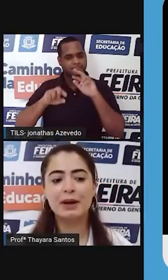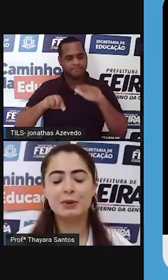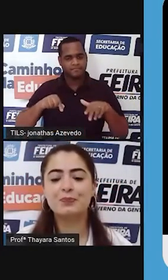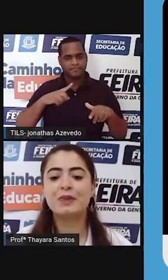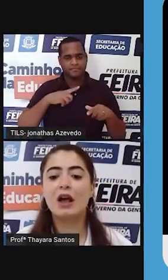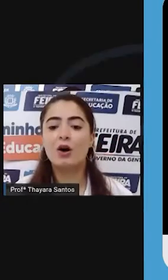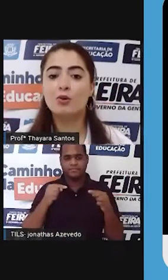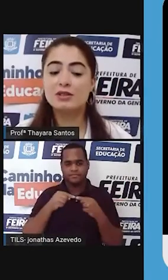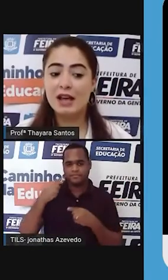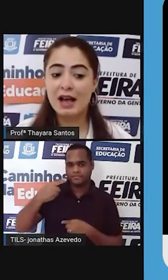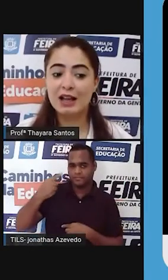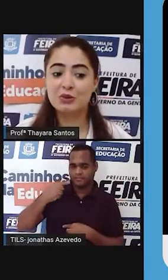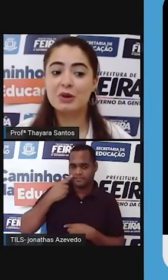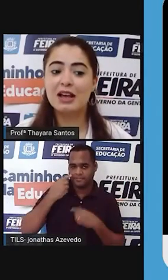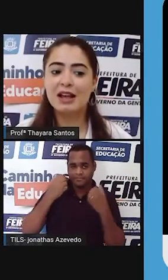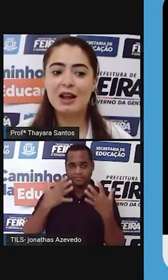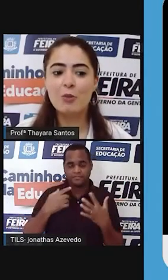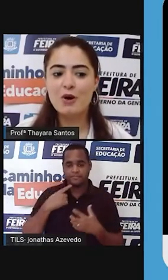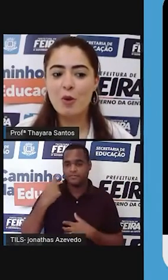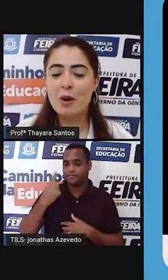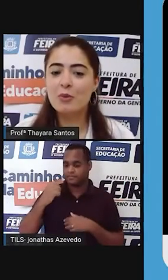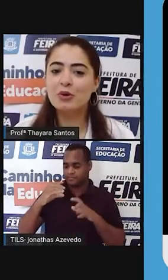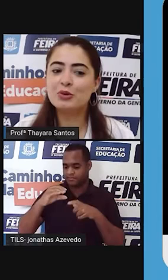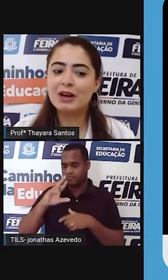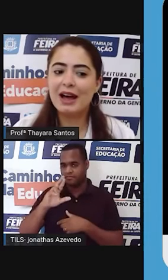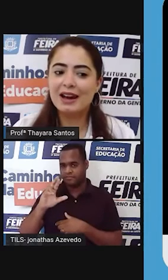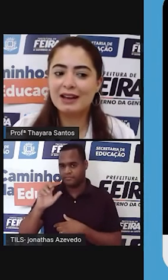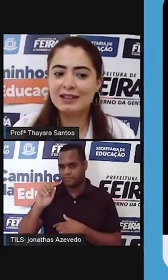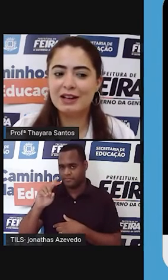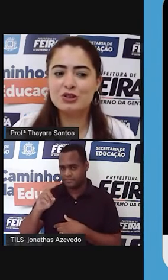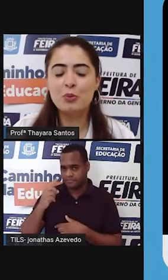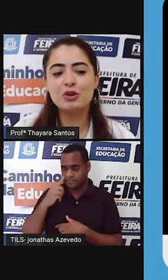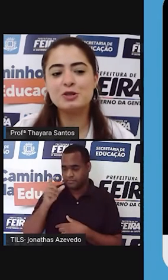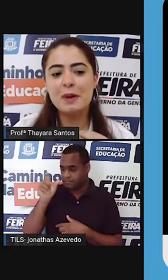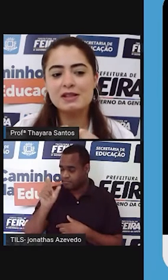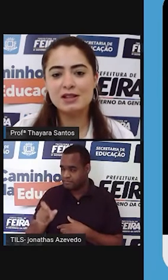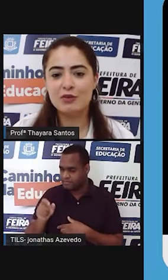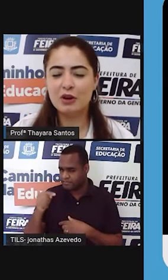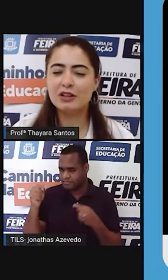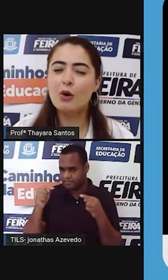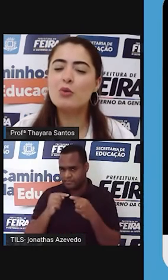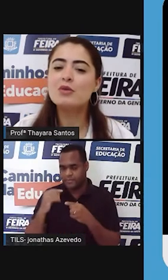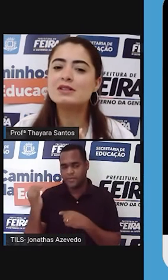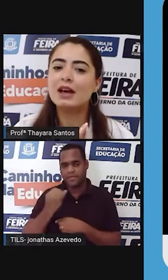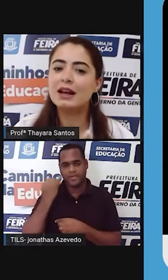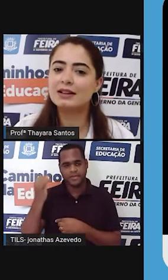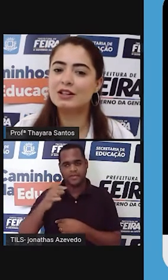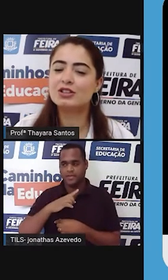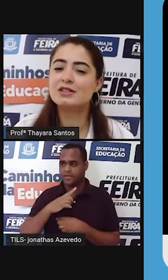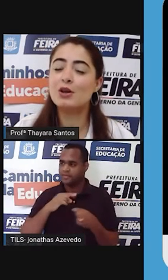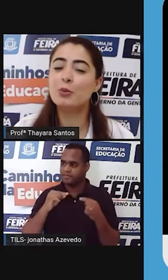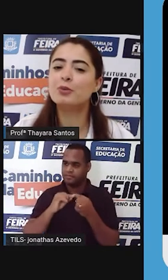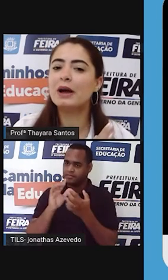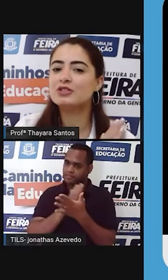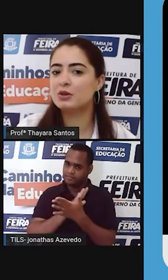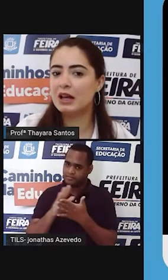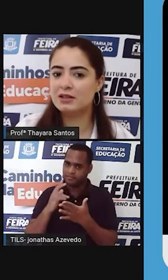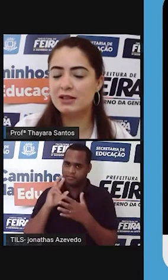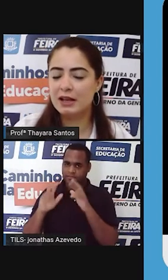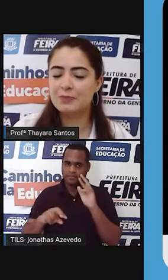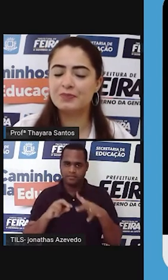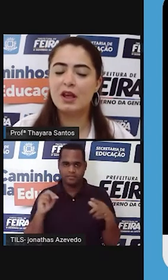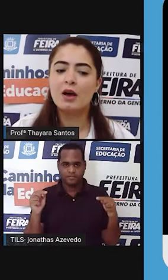Primeiro, o cerrado ele é um bioma muito característico, muito específico, ele tem algumas características que são muito